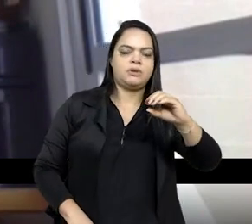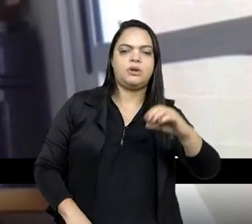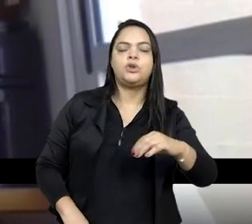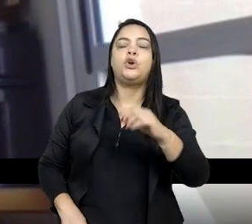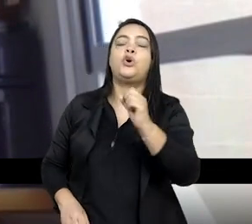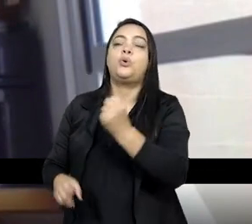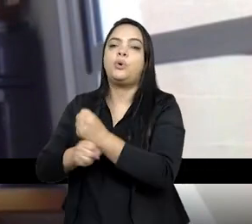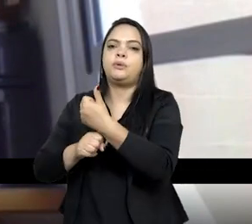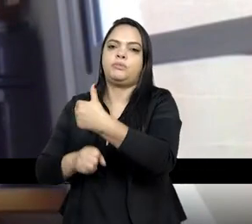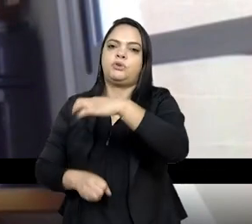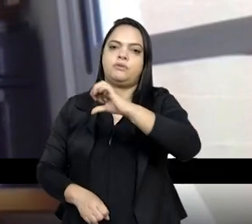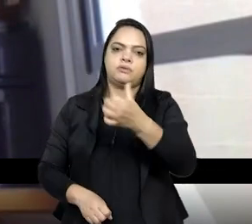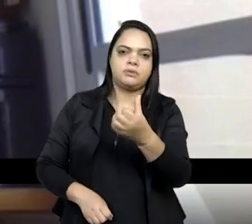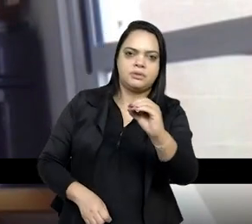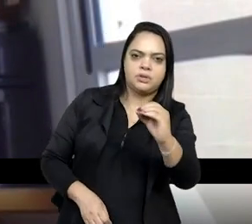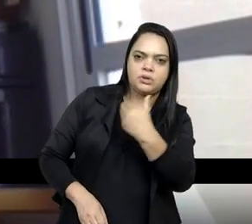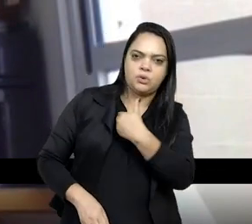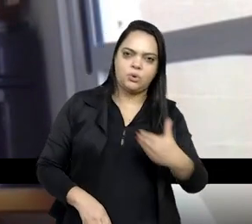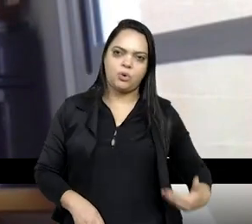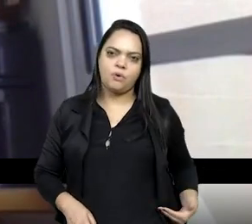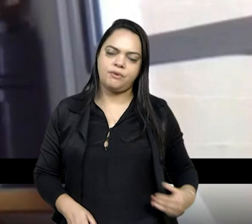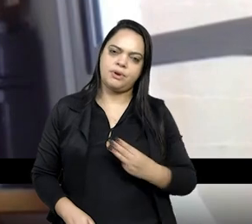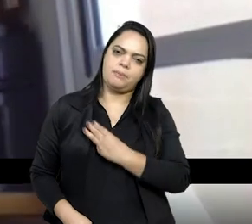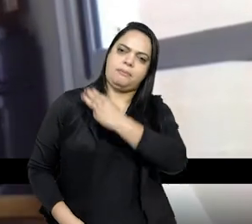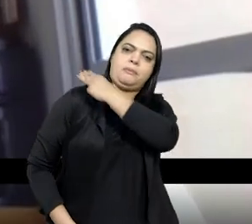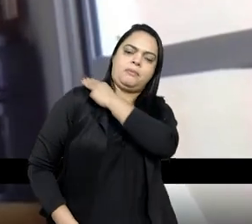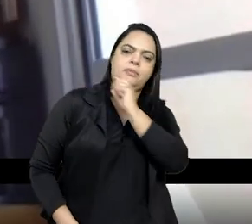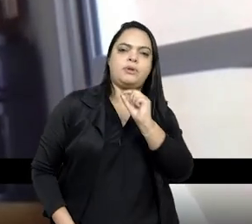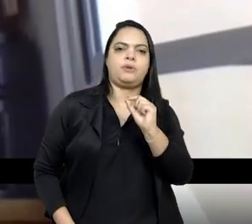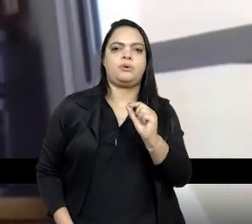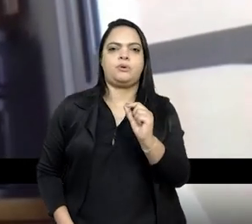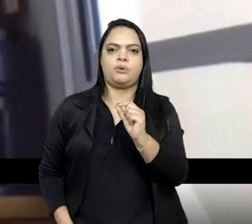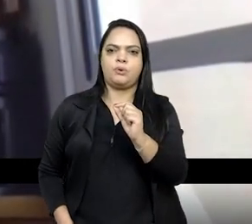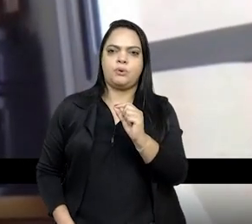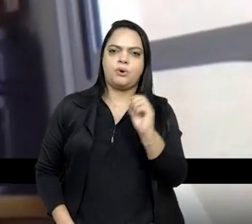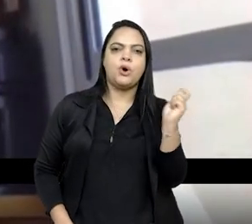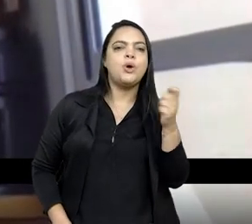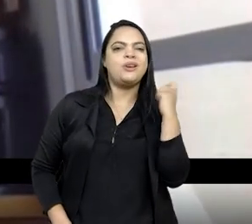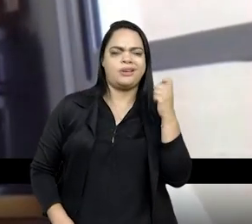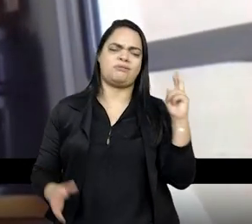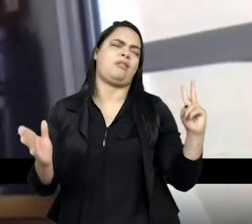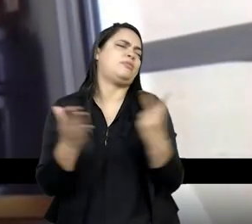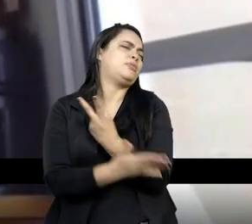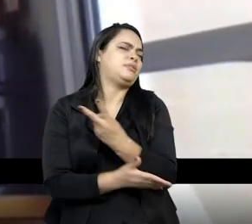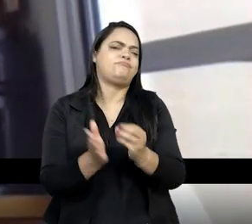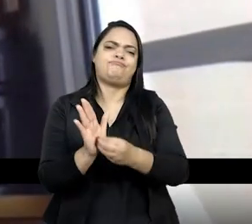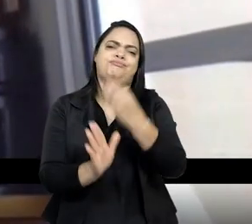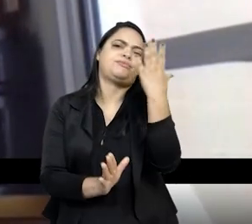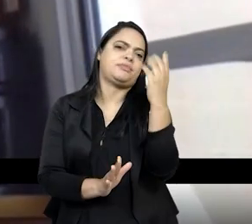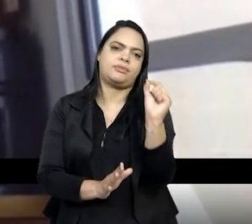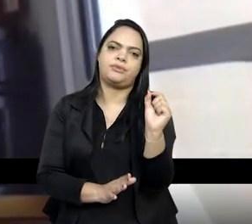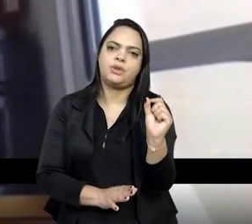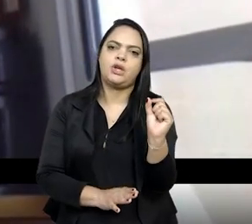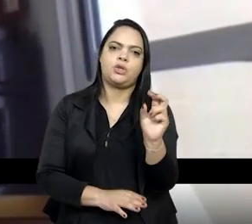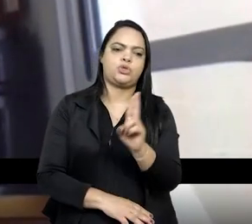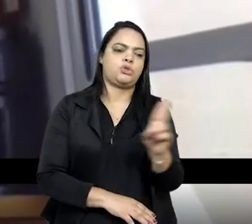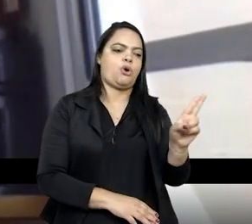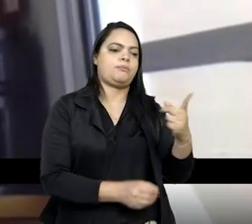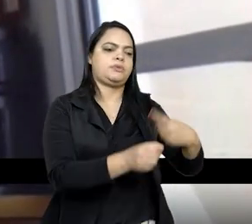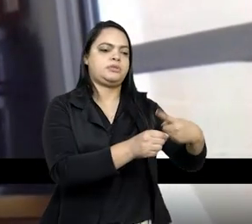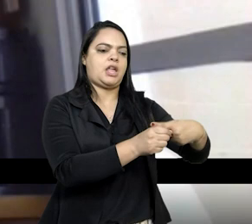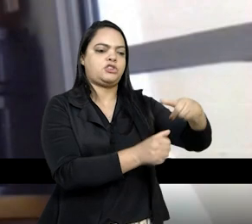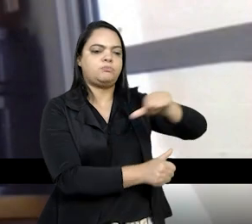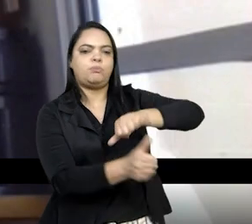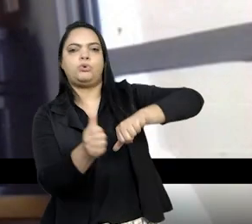quando os governos militares também passam, no Rio Grande do Sul isso foi muito presente, trocar o nome das cidades